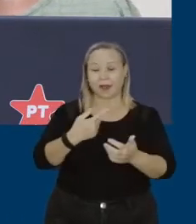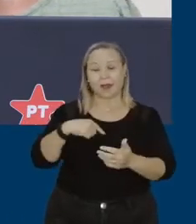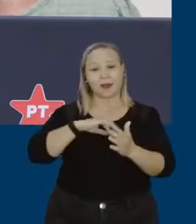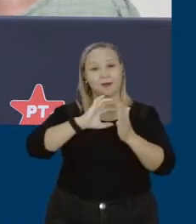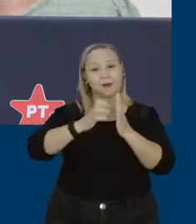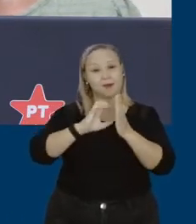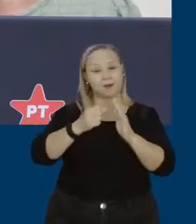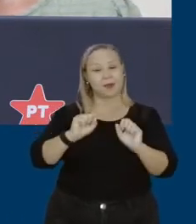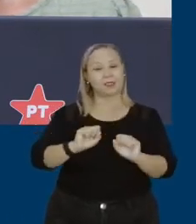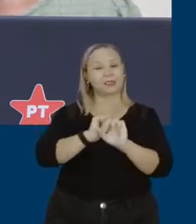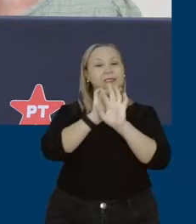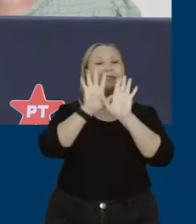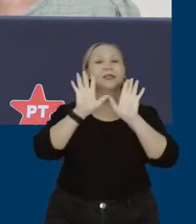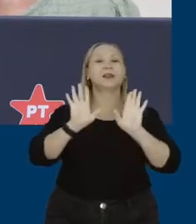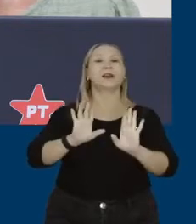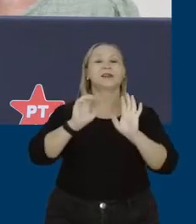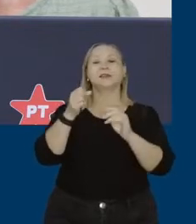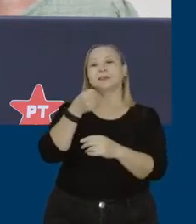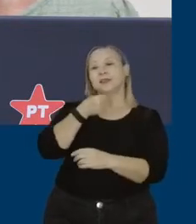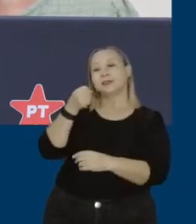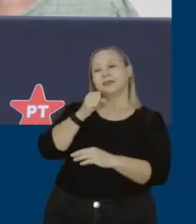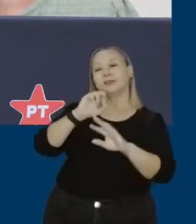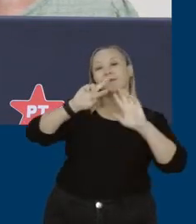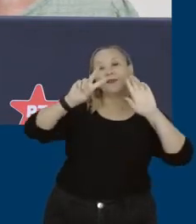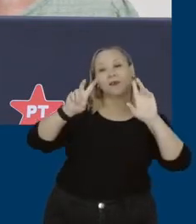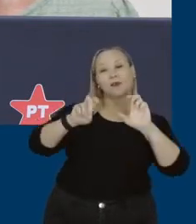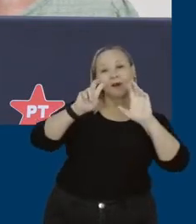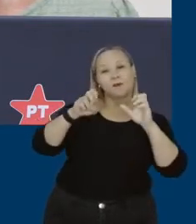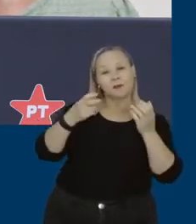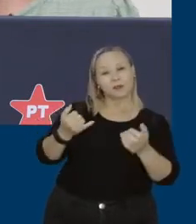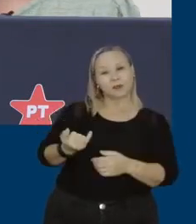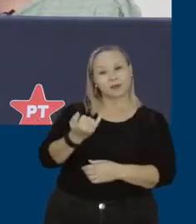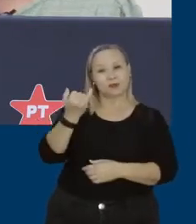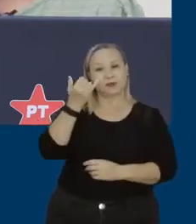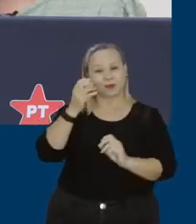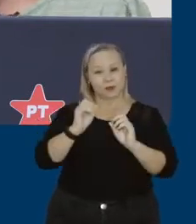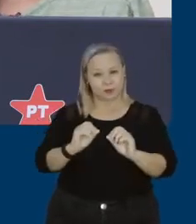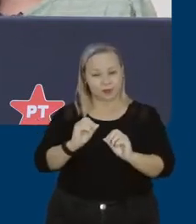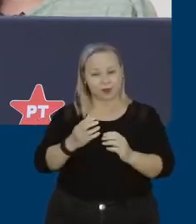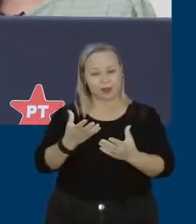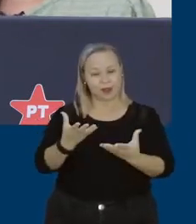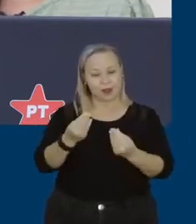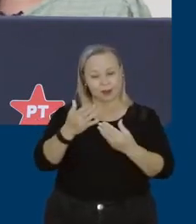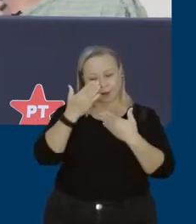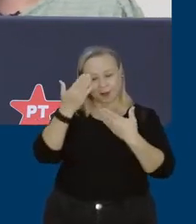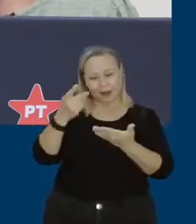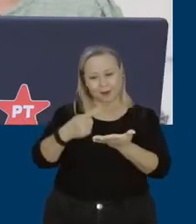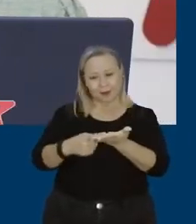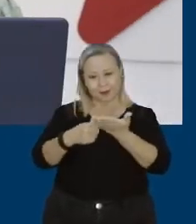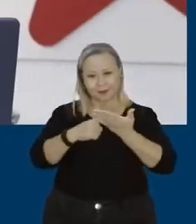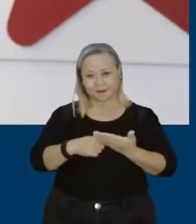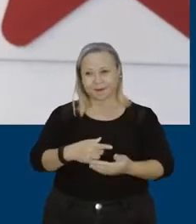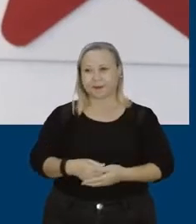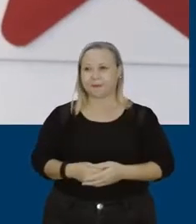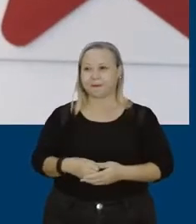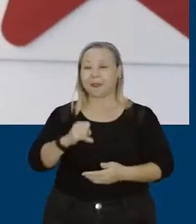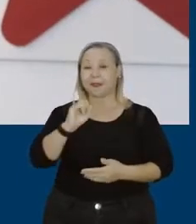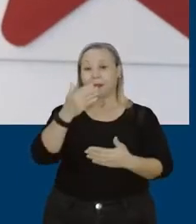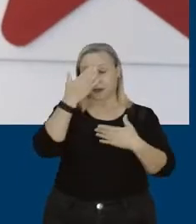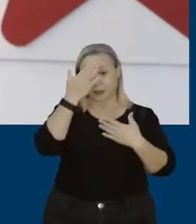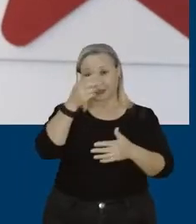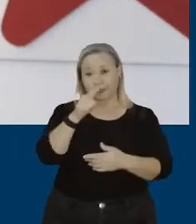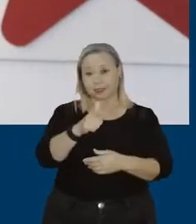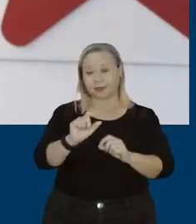elucidando nessa entrevista alguns assuntos relevantes. Muito obrigado pelo convite. Aproveito para agradecer de novo porque tem a